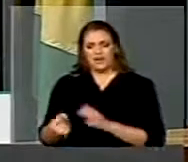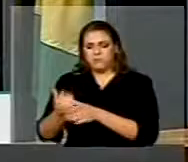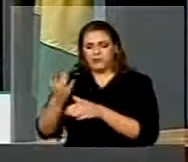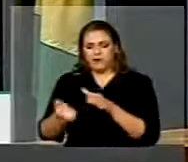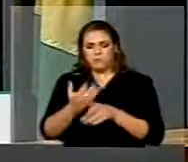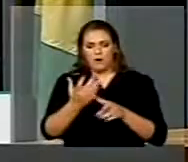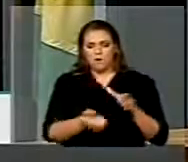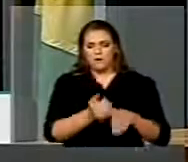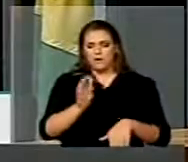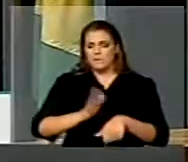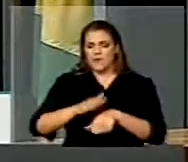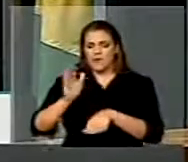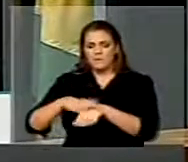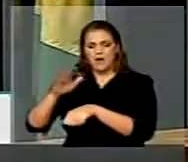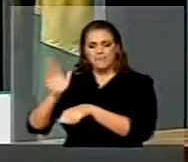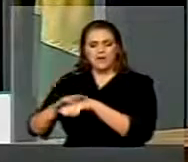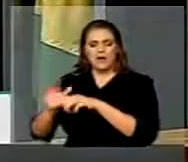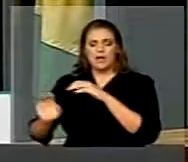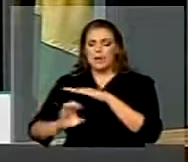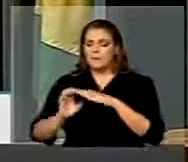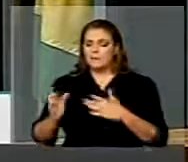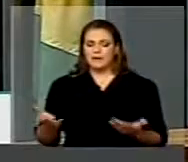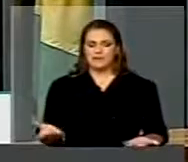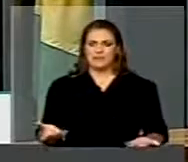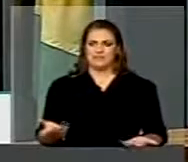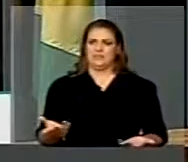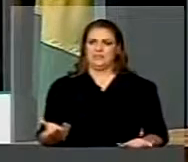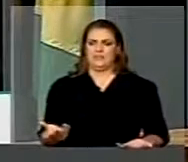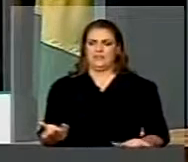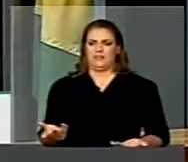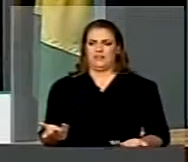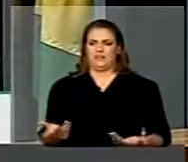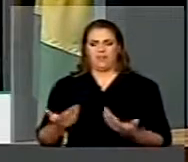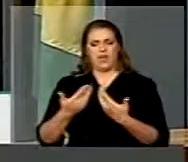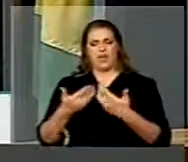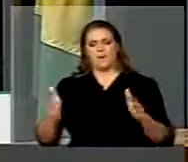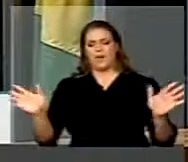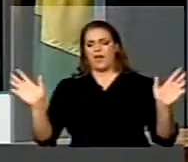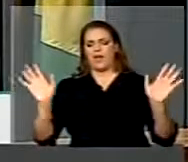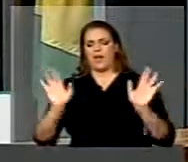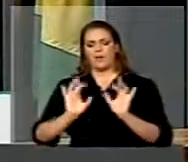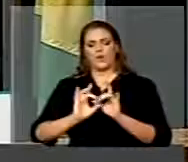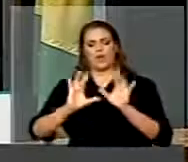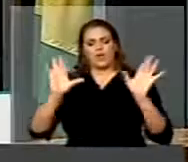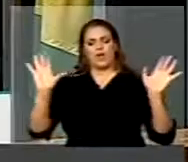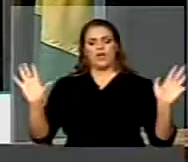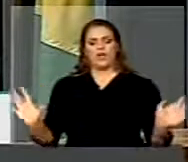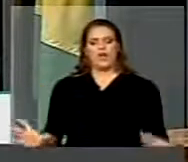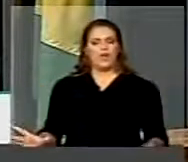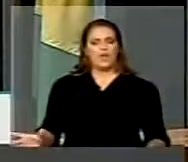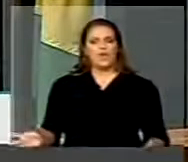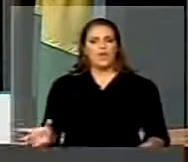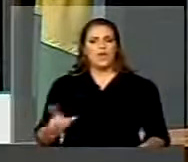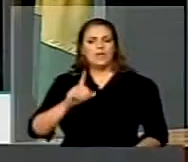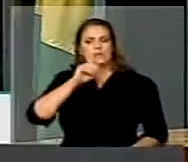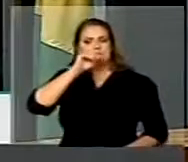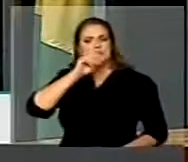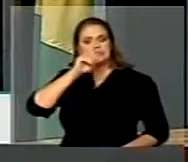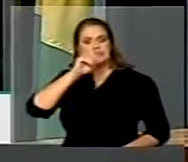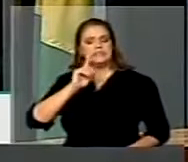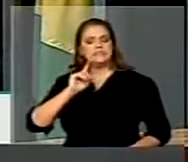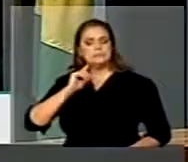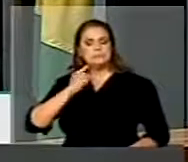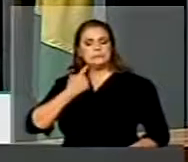empresas, muitas delas, ineficientes, estaremos abrindo a porta para que se cometam novos atos de